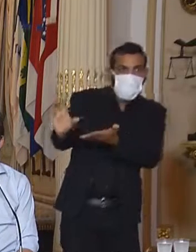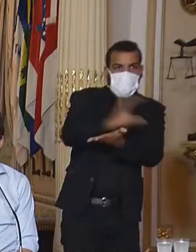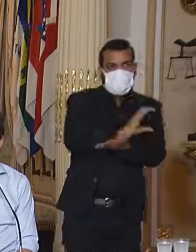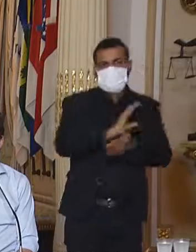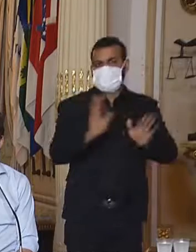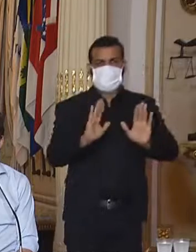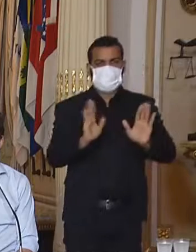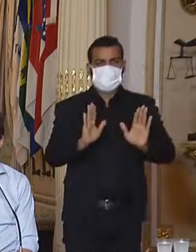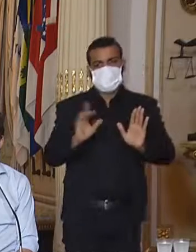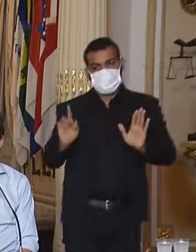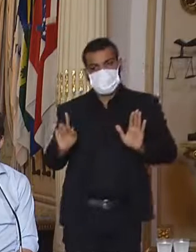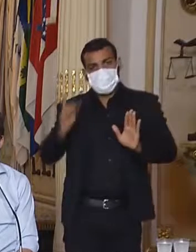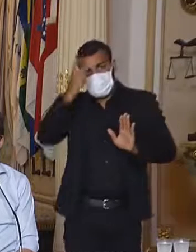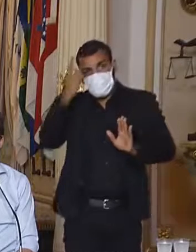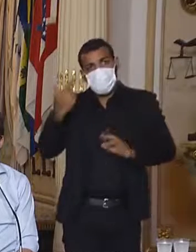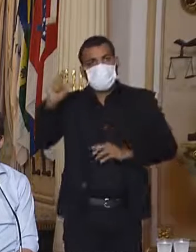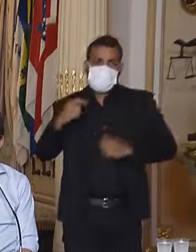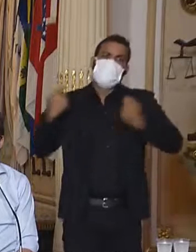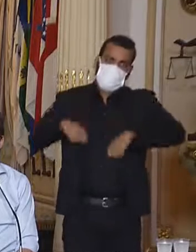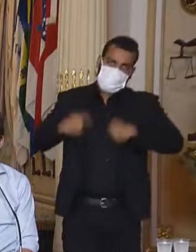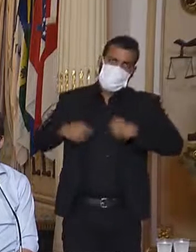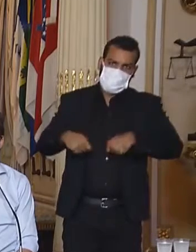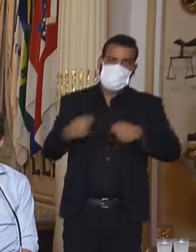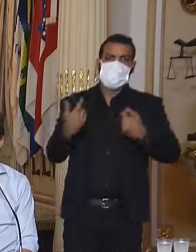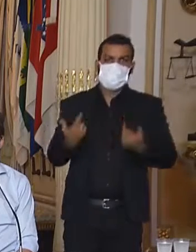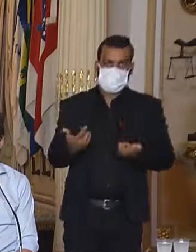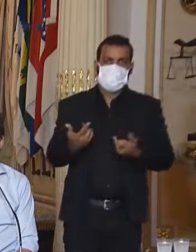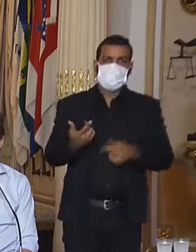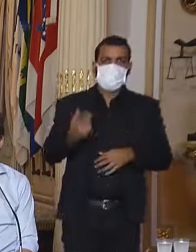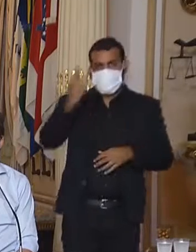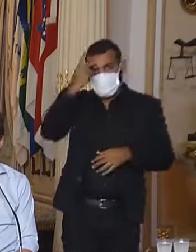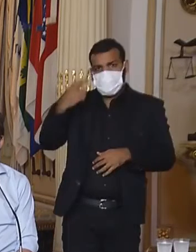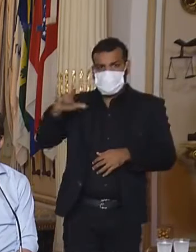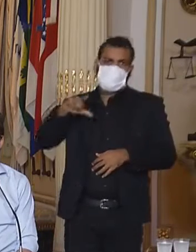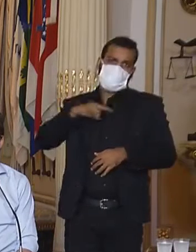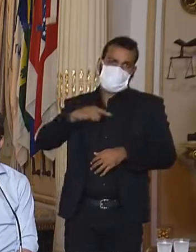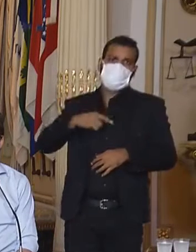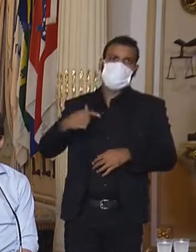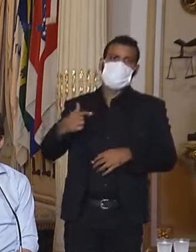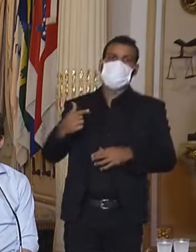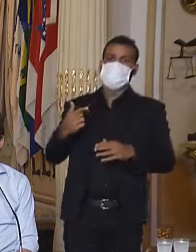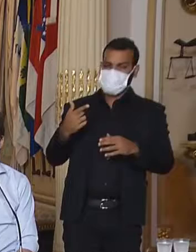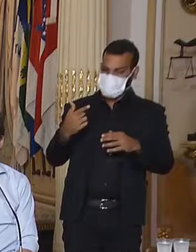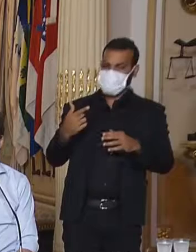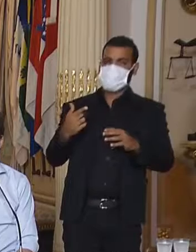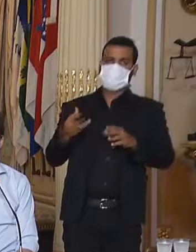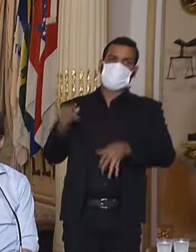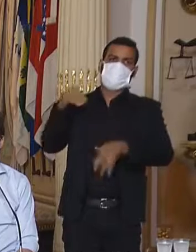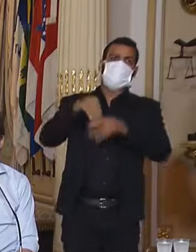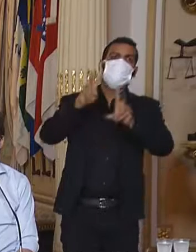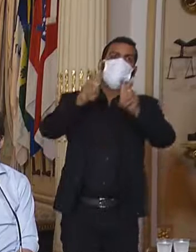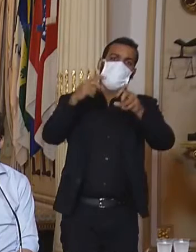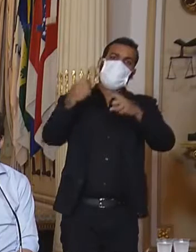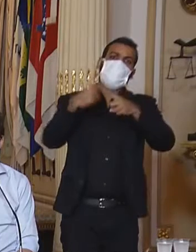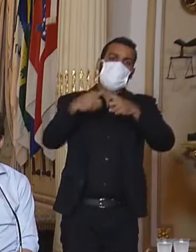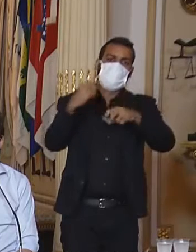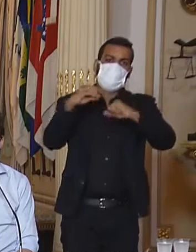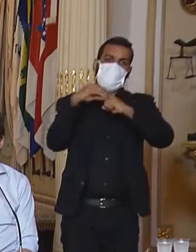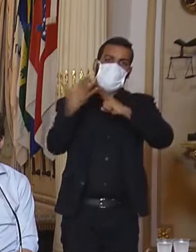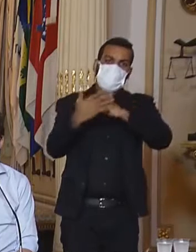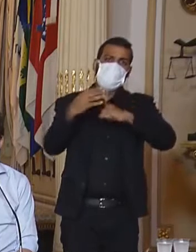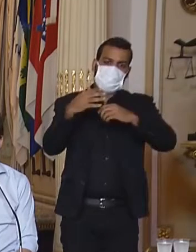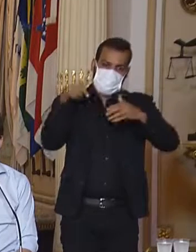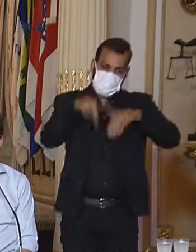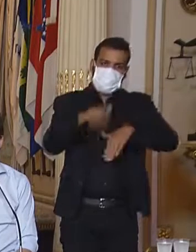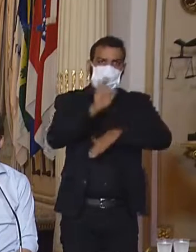que a gente deixe a medicação para quem efetivamente precisa dentro do curso da Covid-19 em